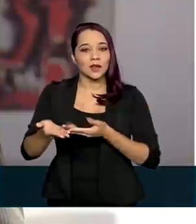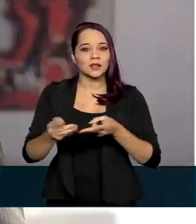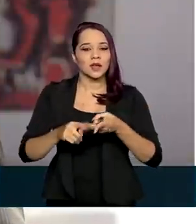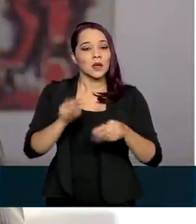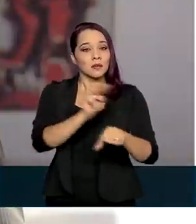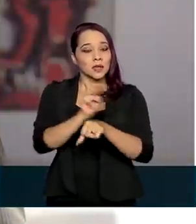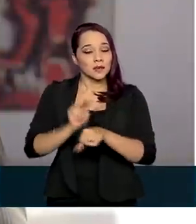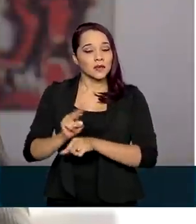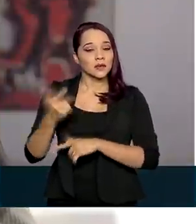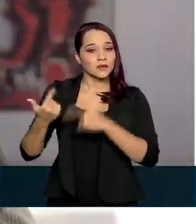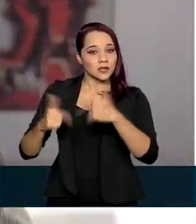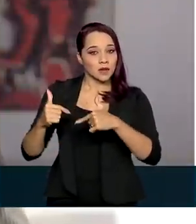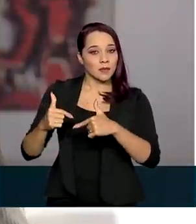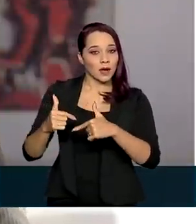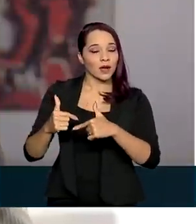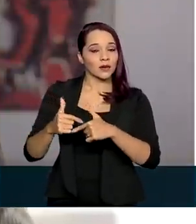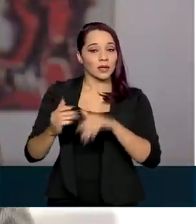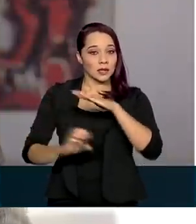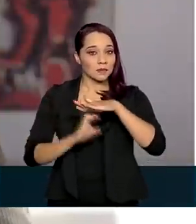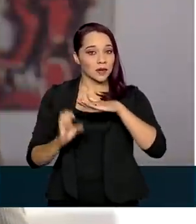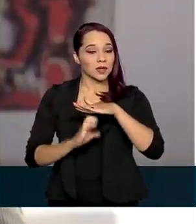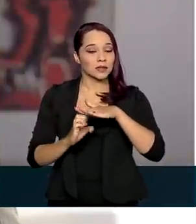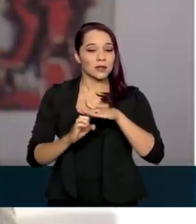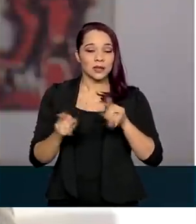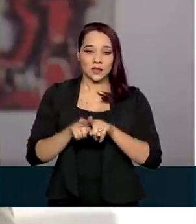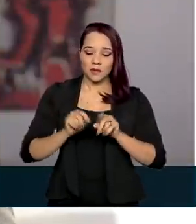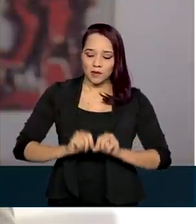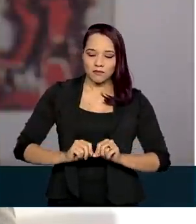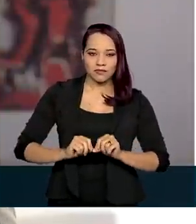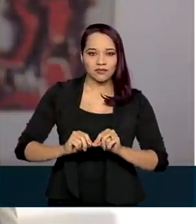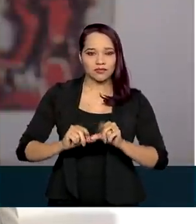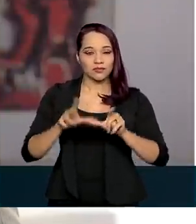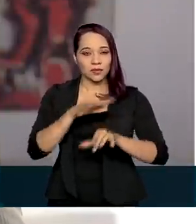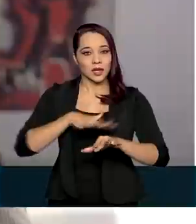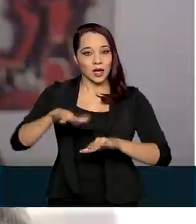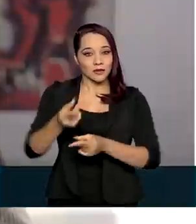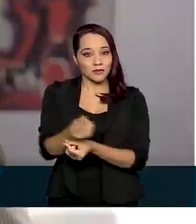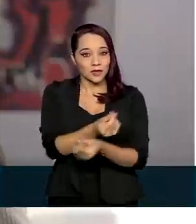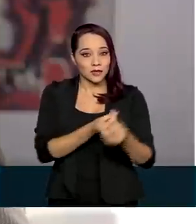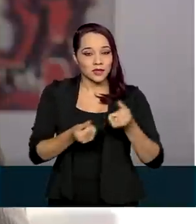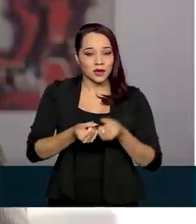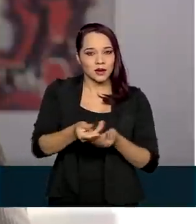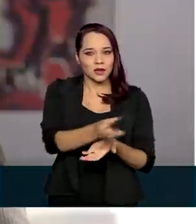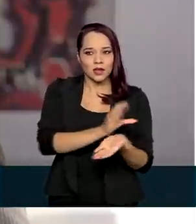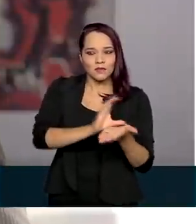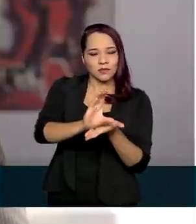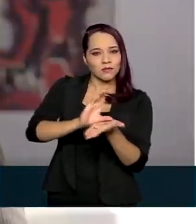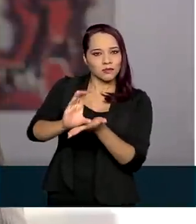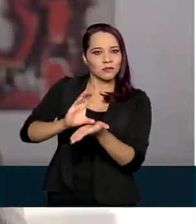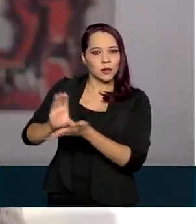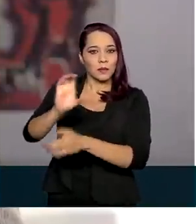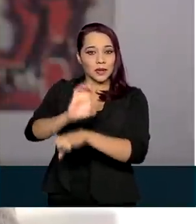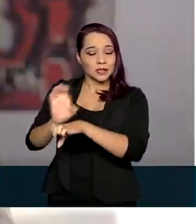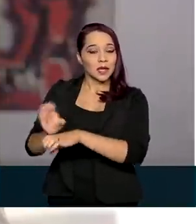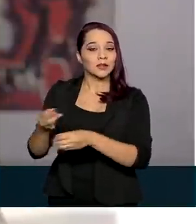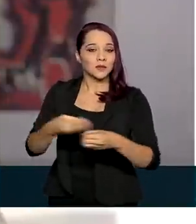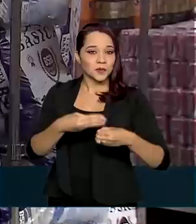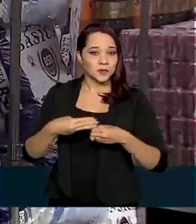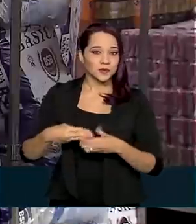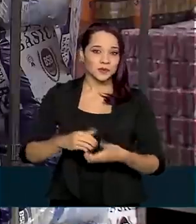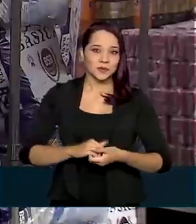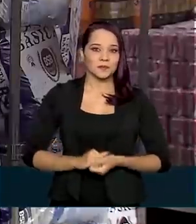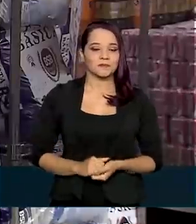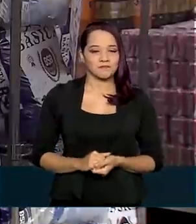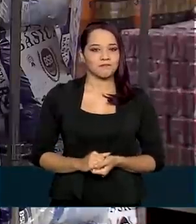preservação de empregos e empresas, aumento da liquidez do mercado financeiro e repasse de recursos para estados e municípios.